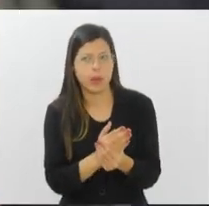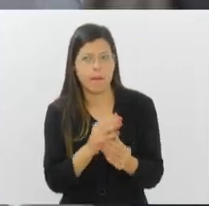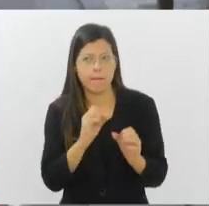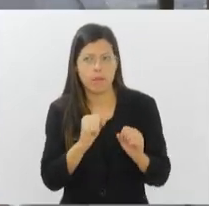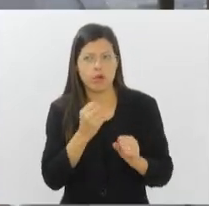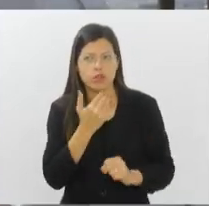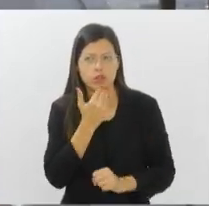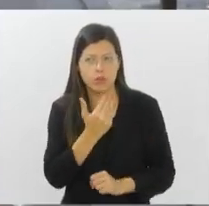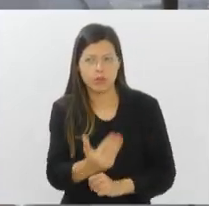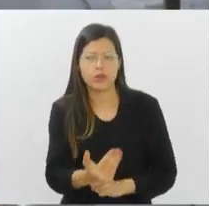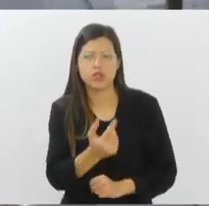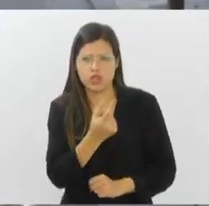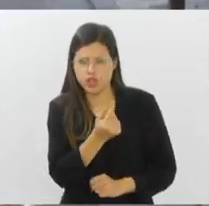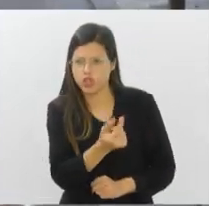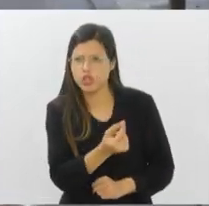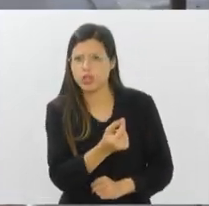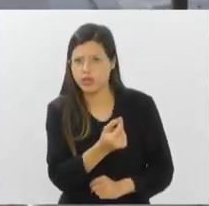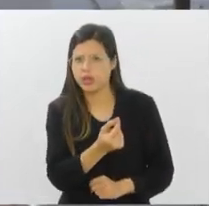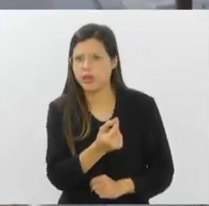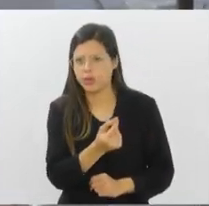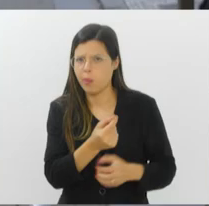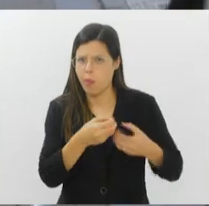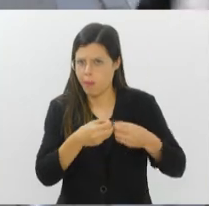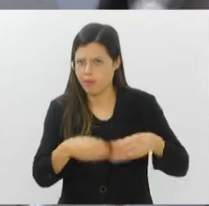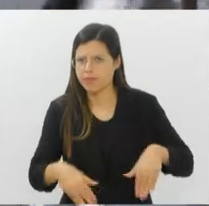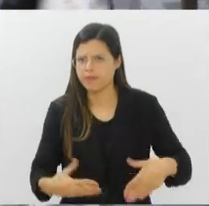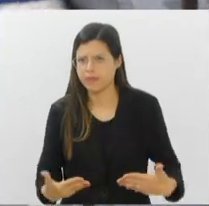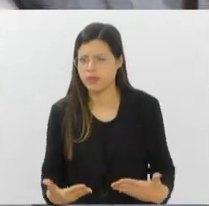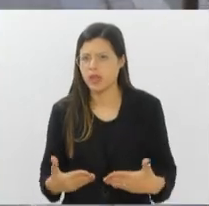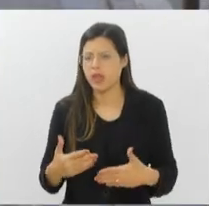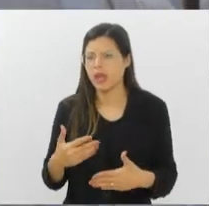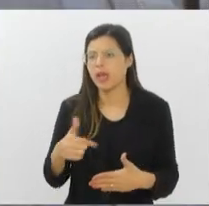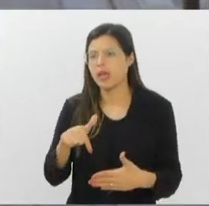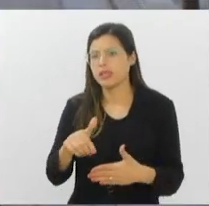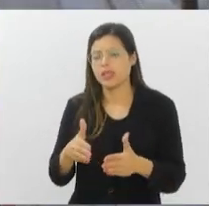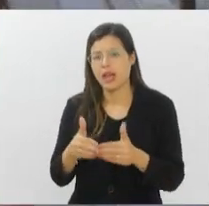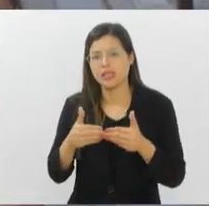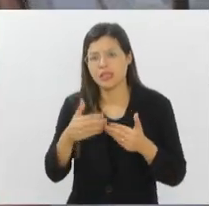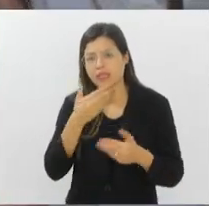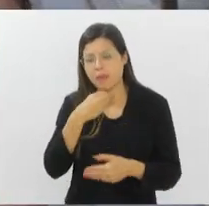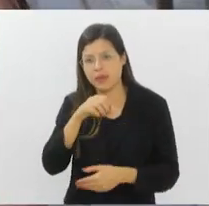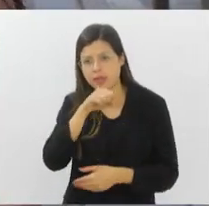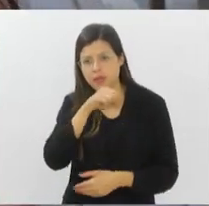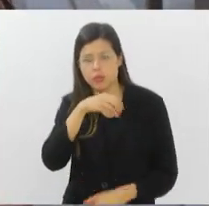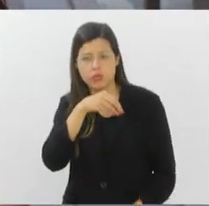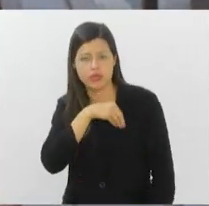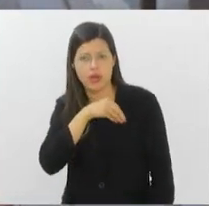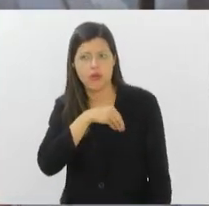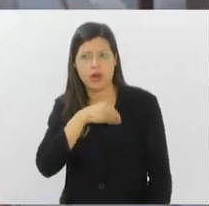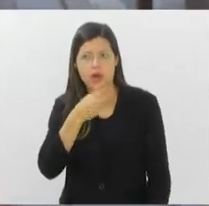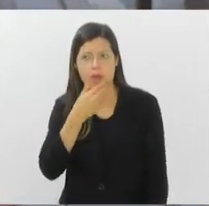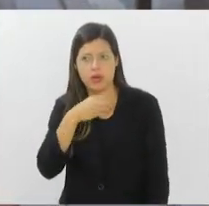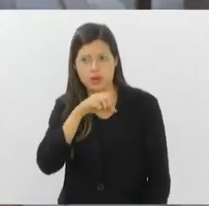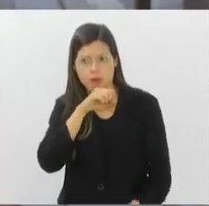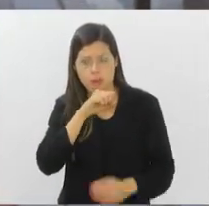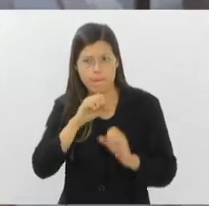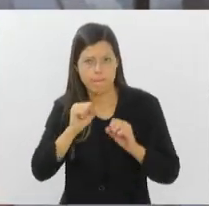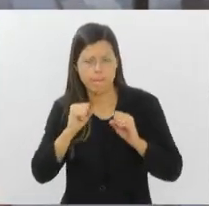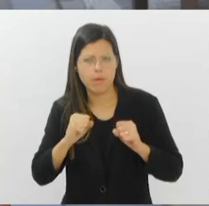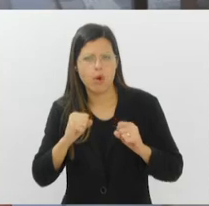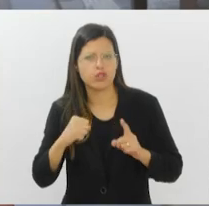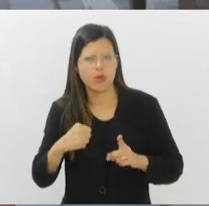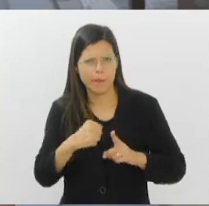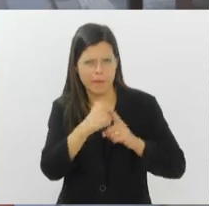danos morais. Essa licença paternidade e a criação também do salário paternidade pode causar algum tipo de impacto financeiro na empresa?